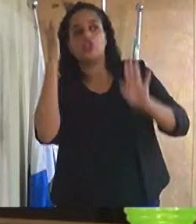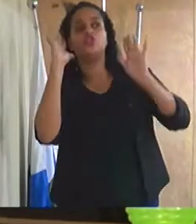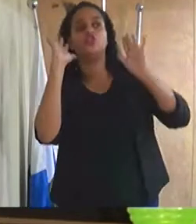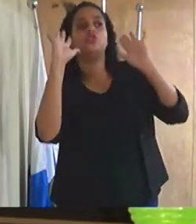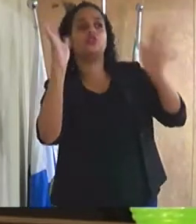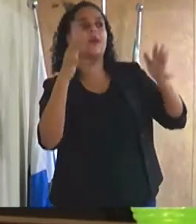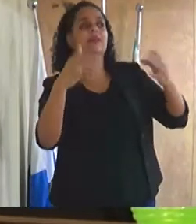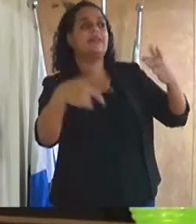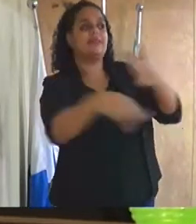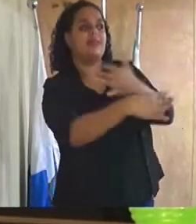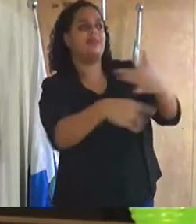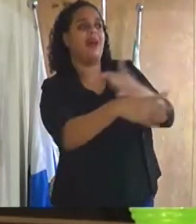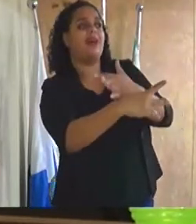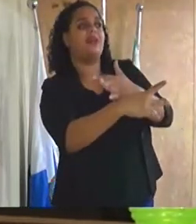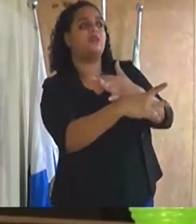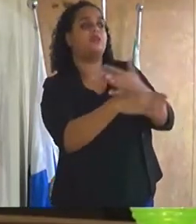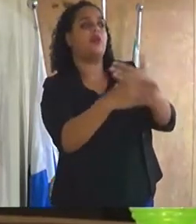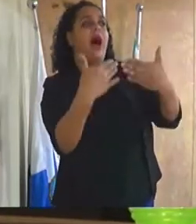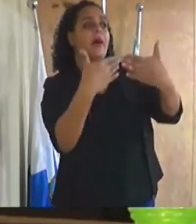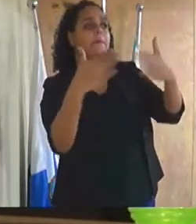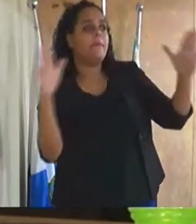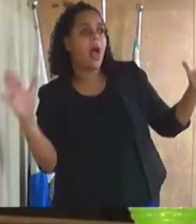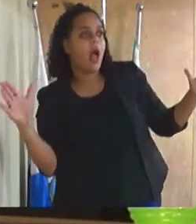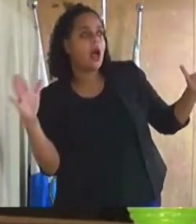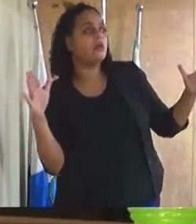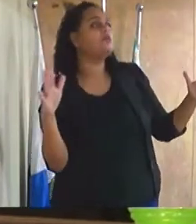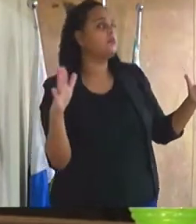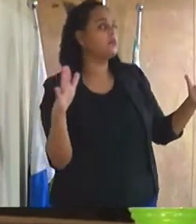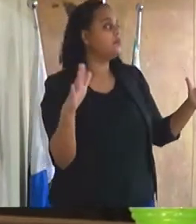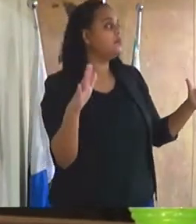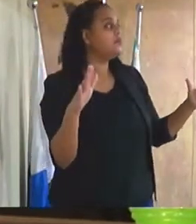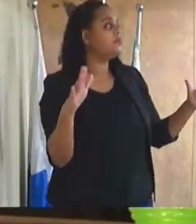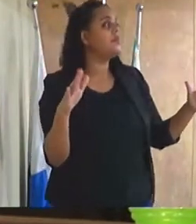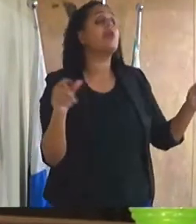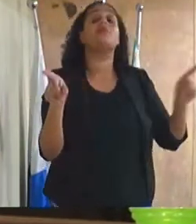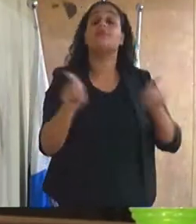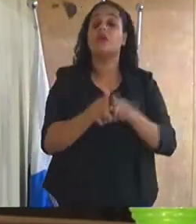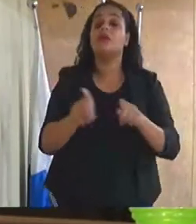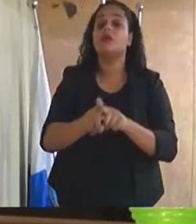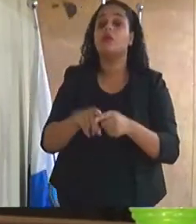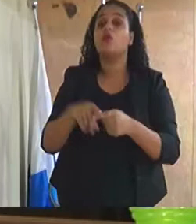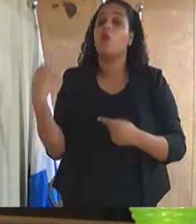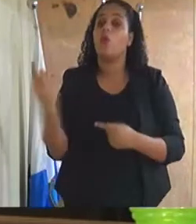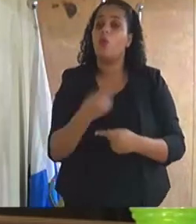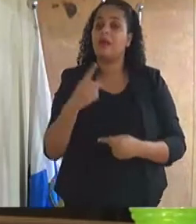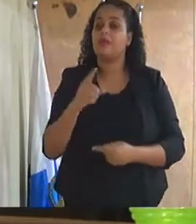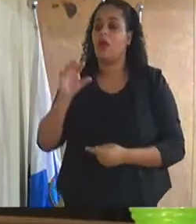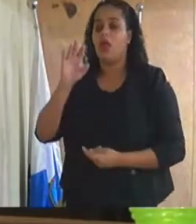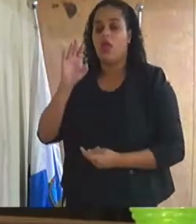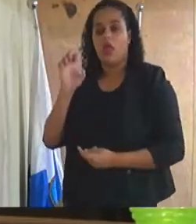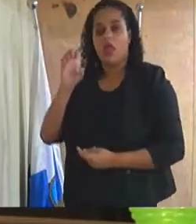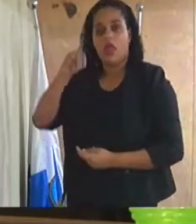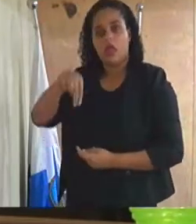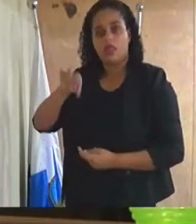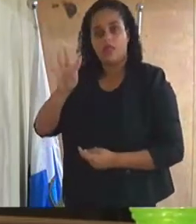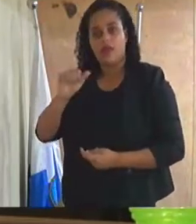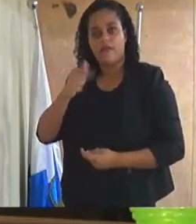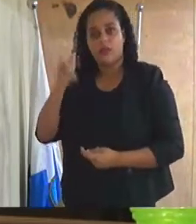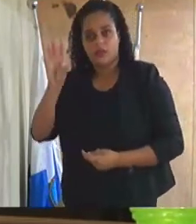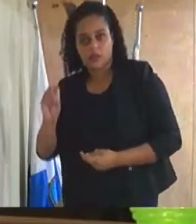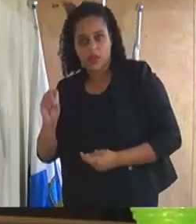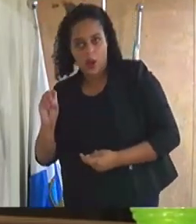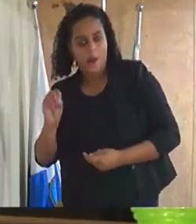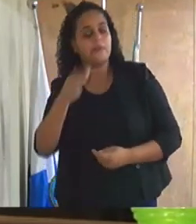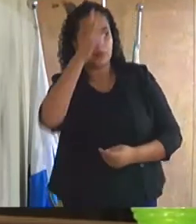hoje, novamente, tem essa questão dessa intervenção. Então, o prefeito também está